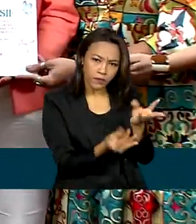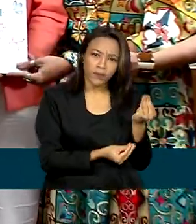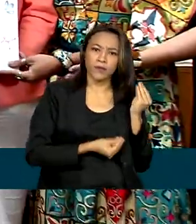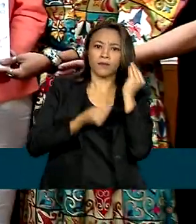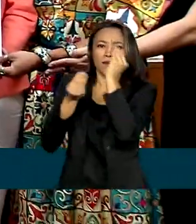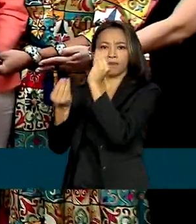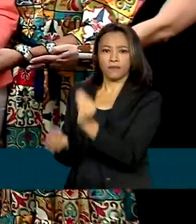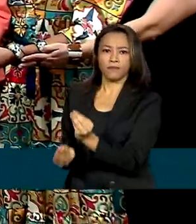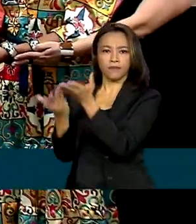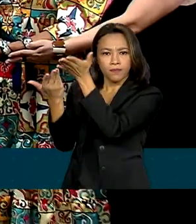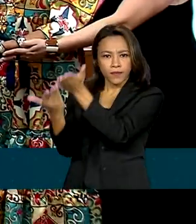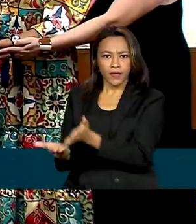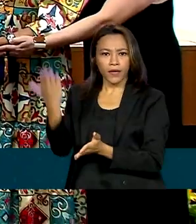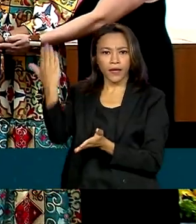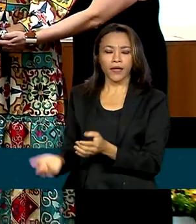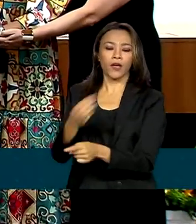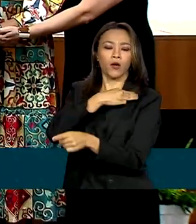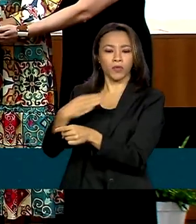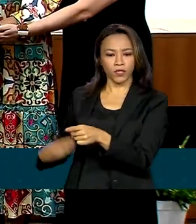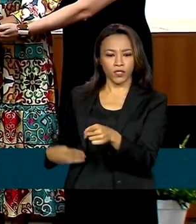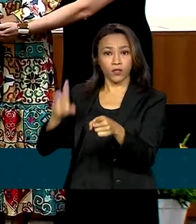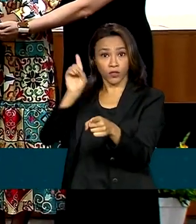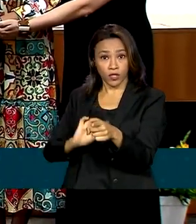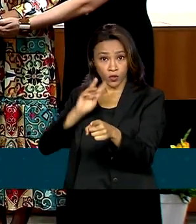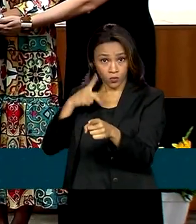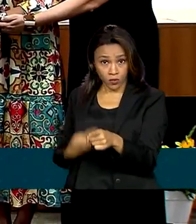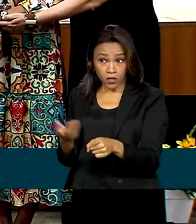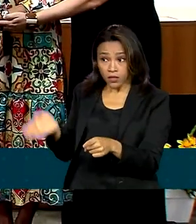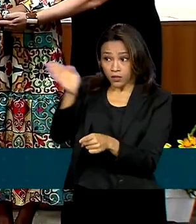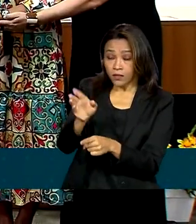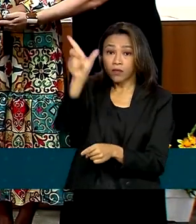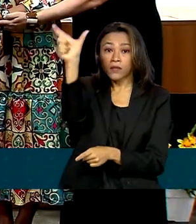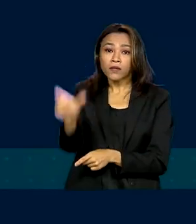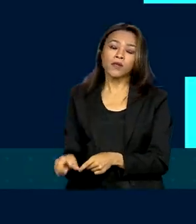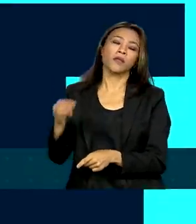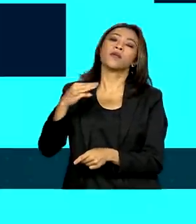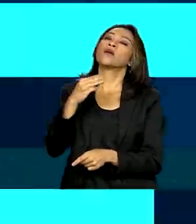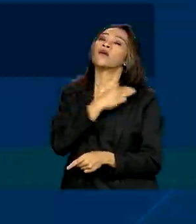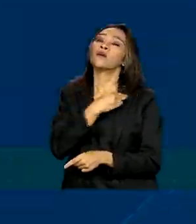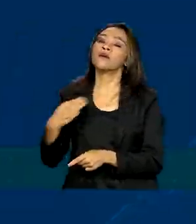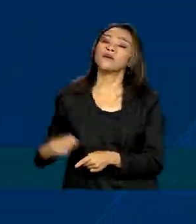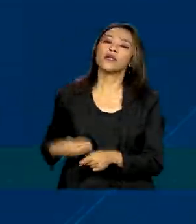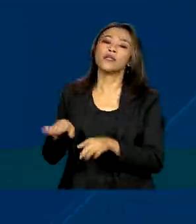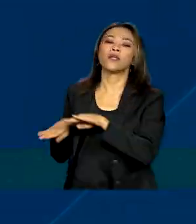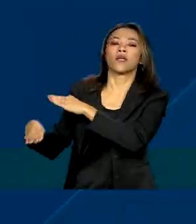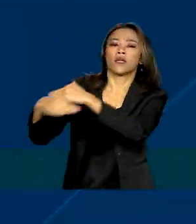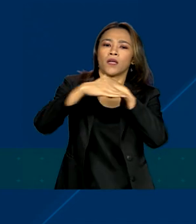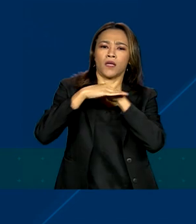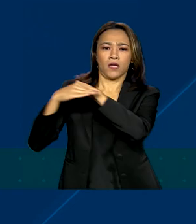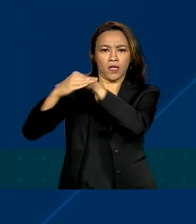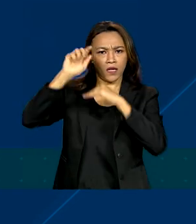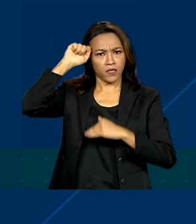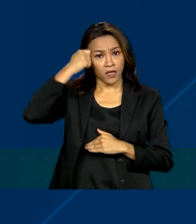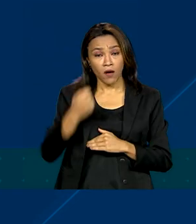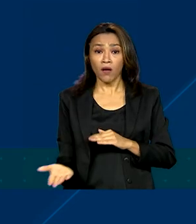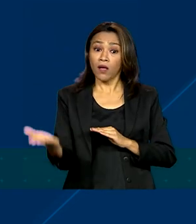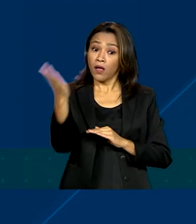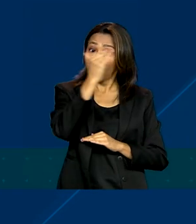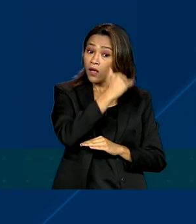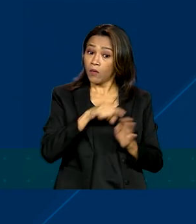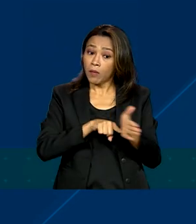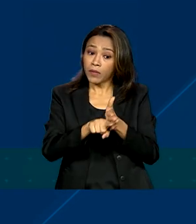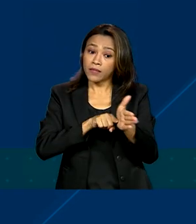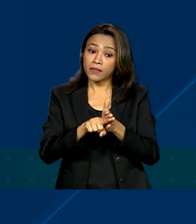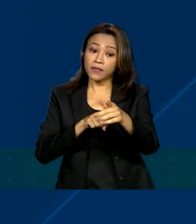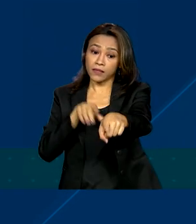Direitos Humanos e à ministra da Igualdade Racial nessa quinta-feira. Segundo a pesquisa anual realizada pela Associação